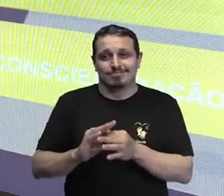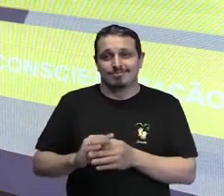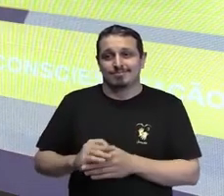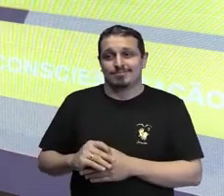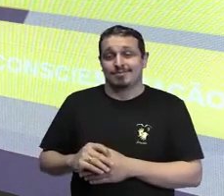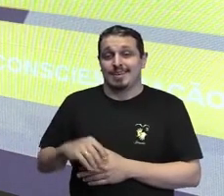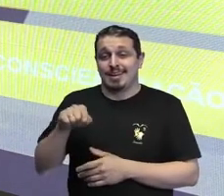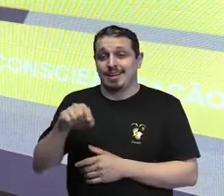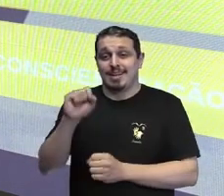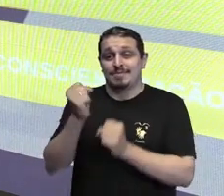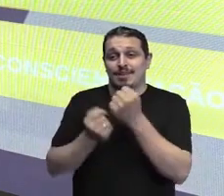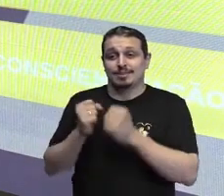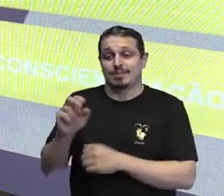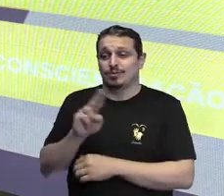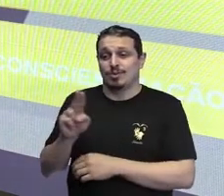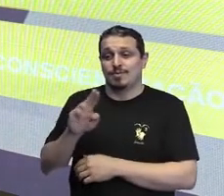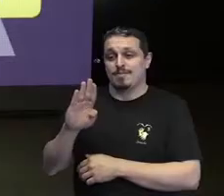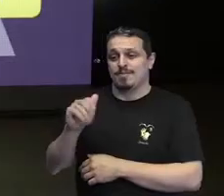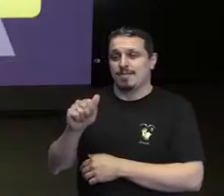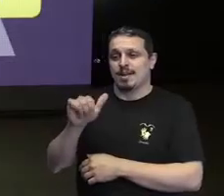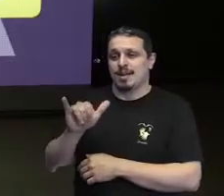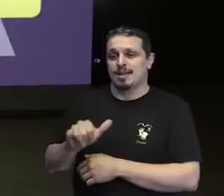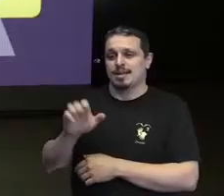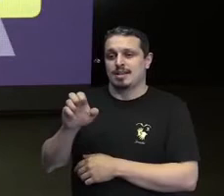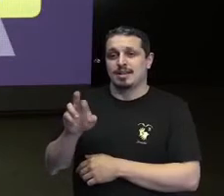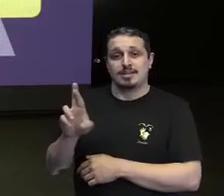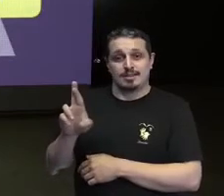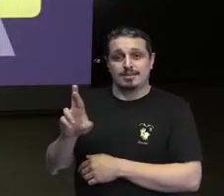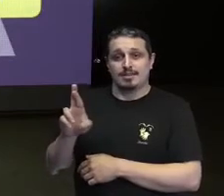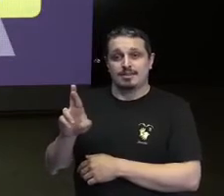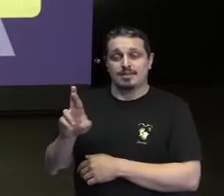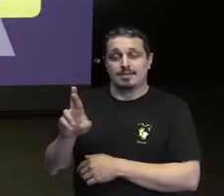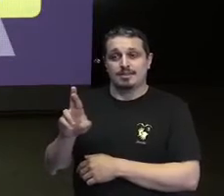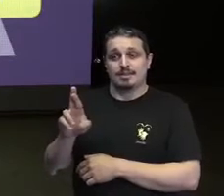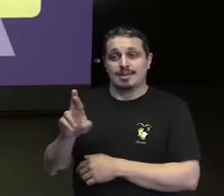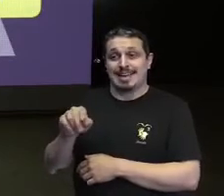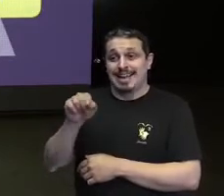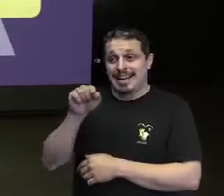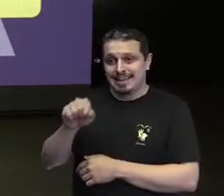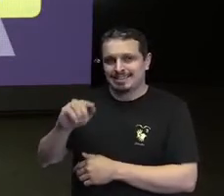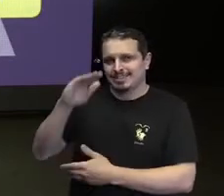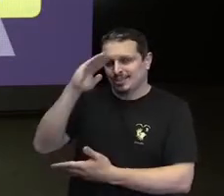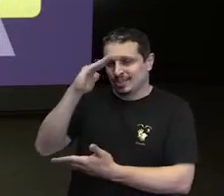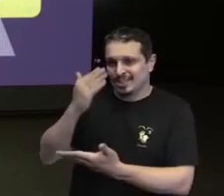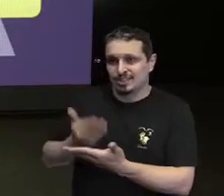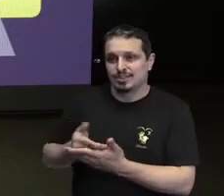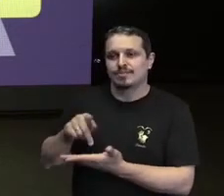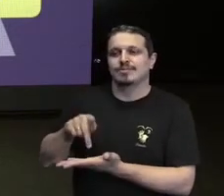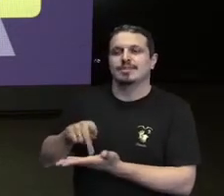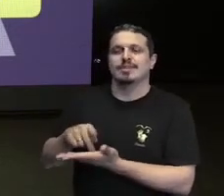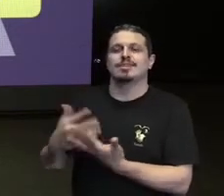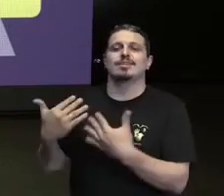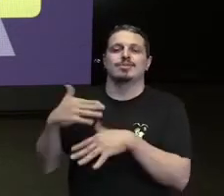acredita mesmo que a inclusão e a diversidade